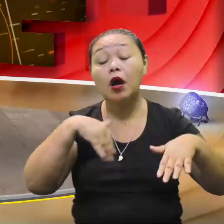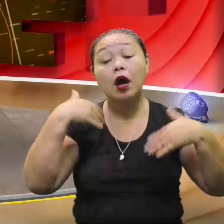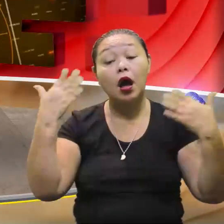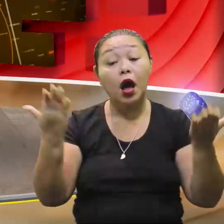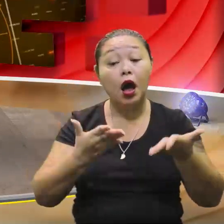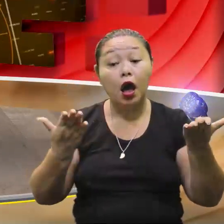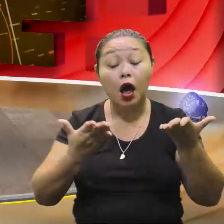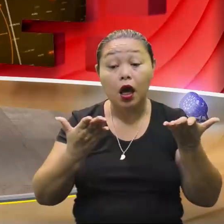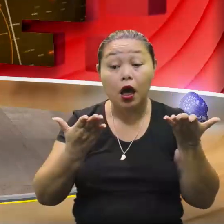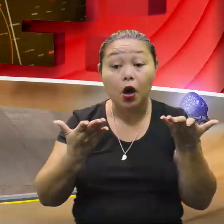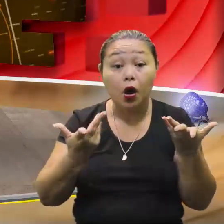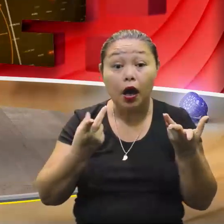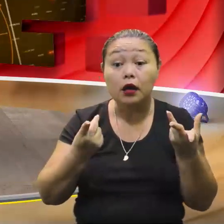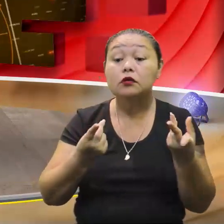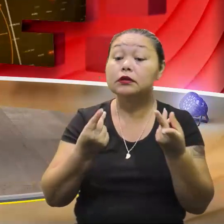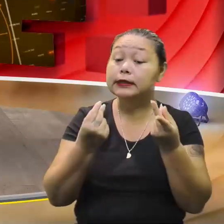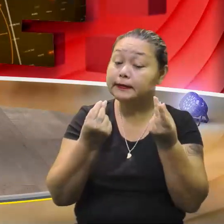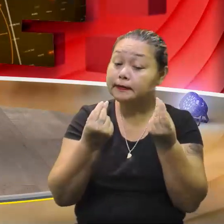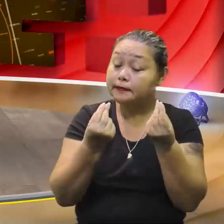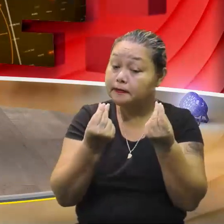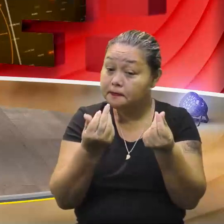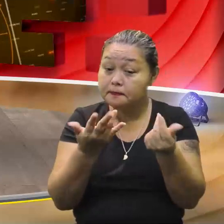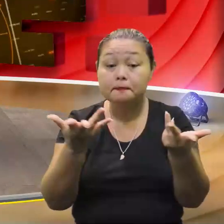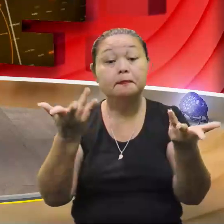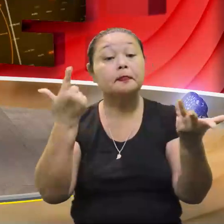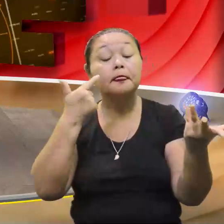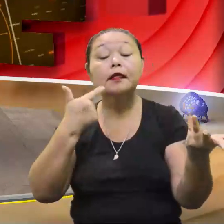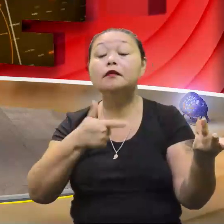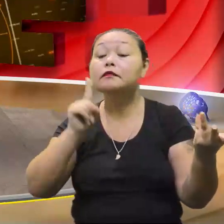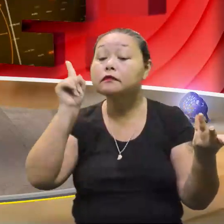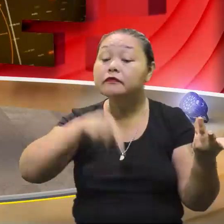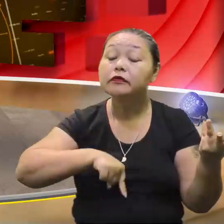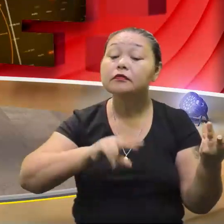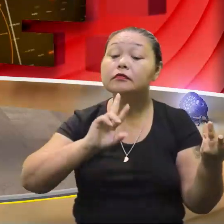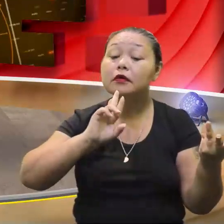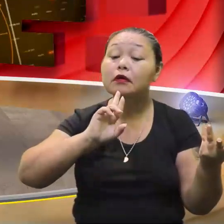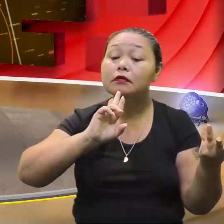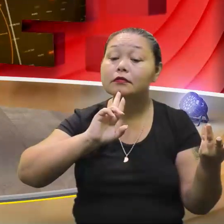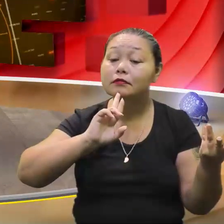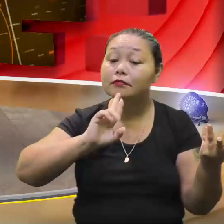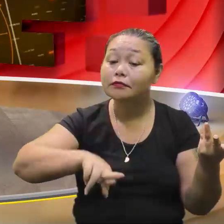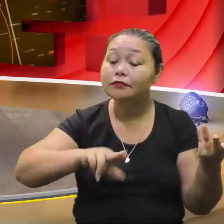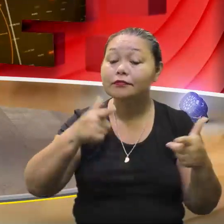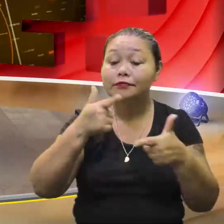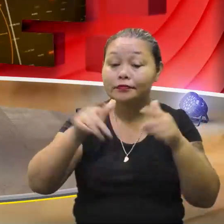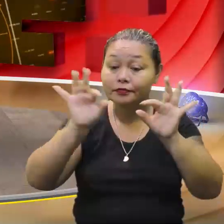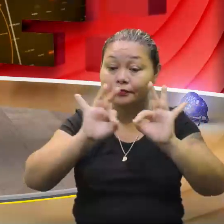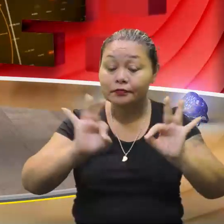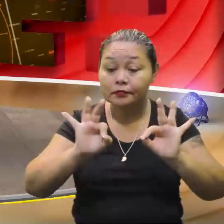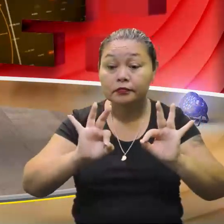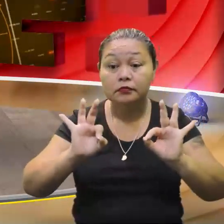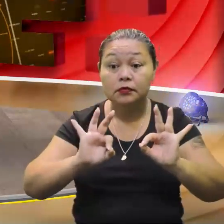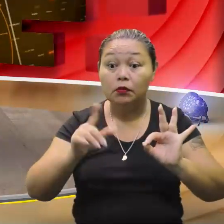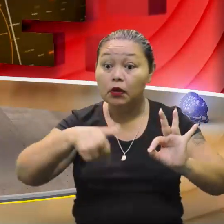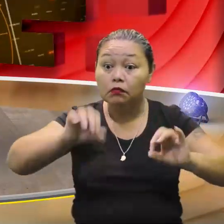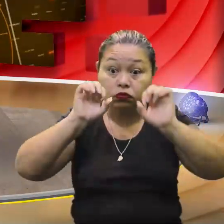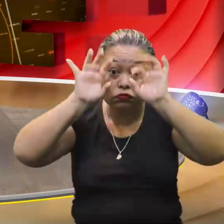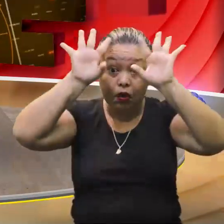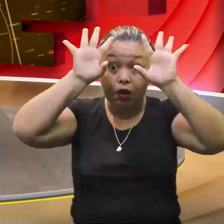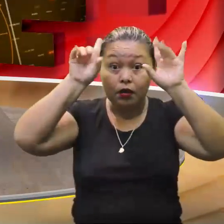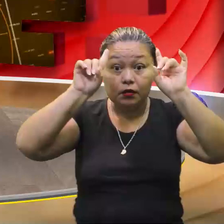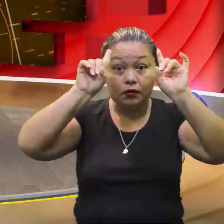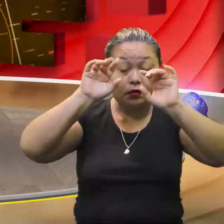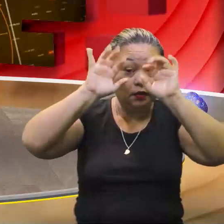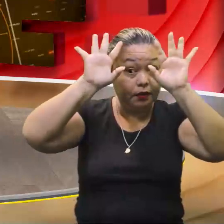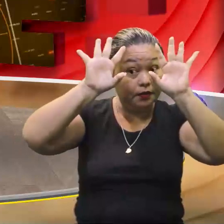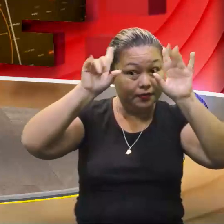afinados e vamos resolver o problema. Tem muita gente de cabelo em pé, mas olha, gente, tranquilo, tá? Não? Eu